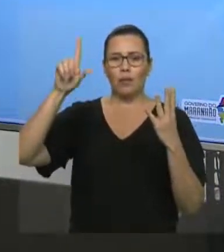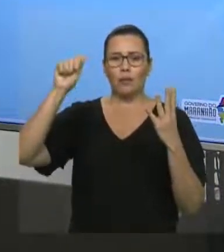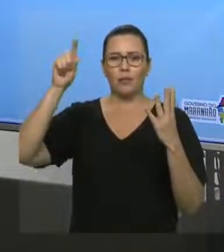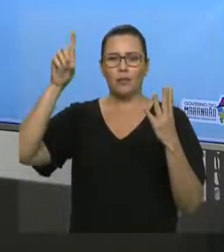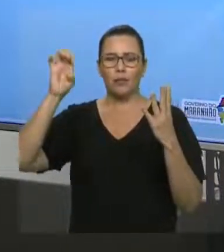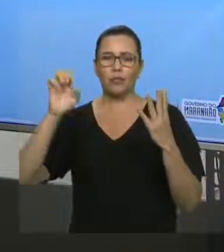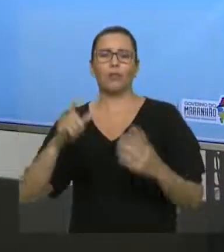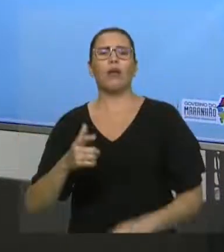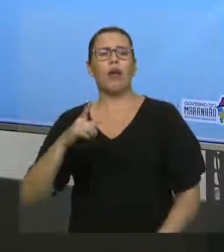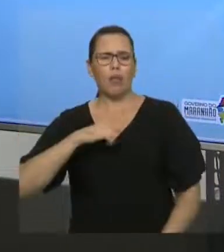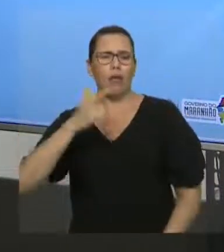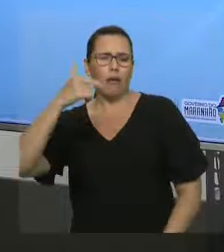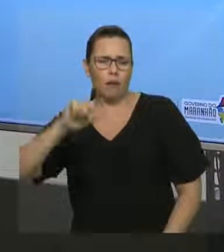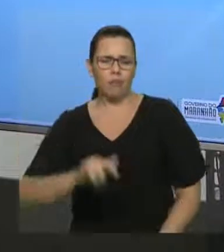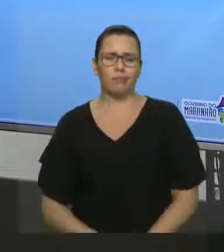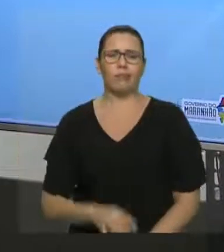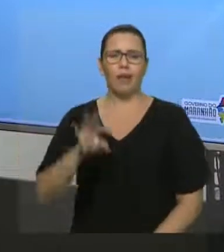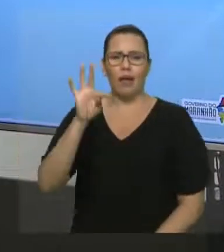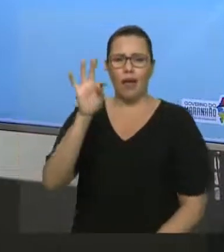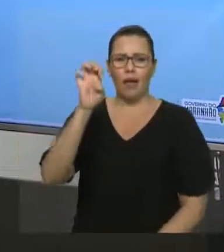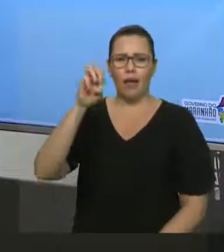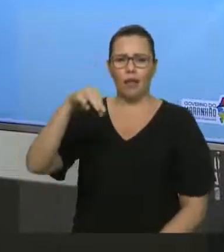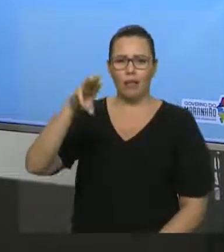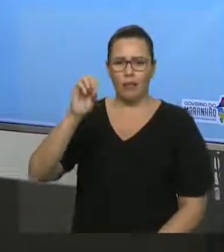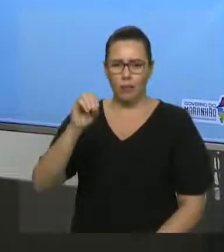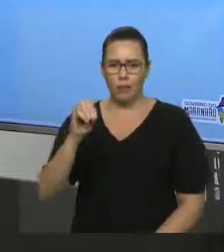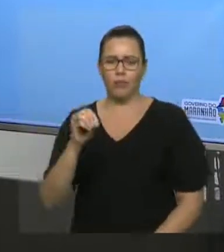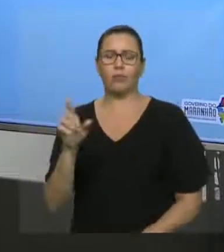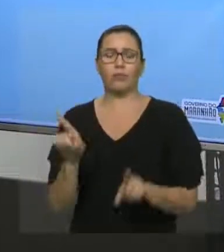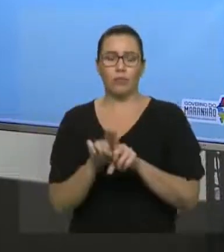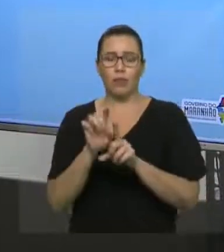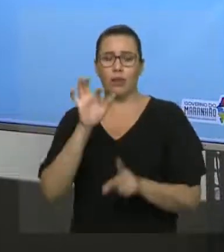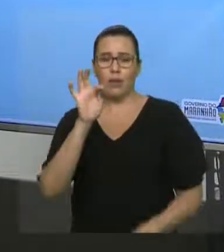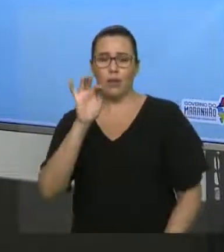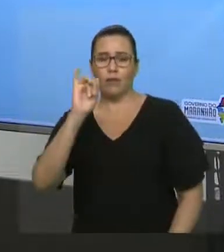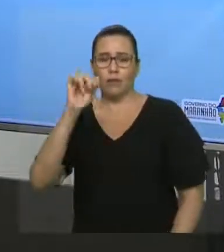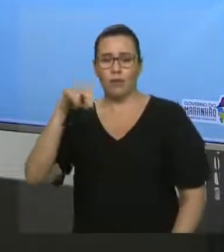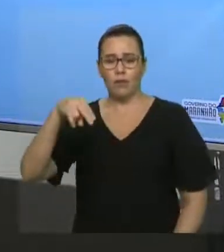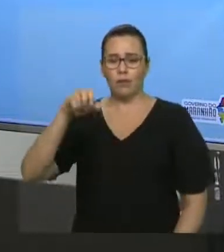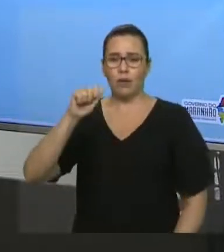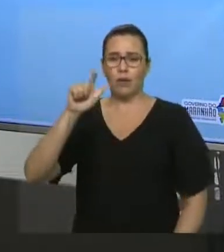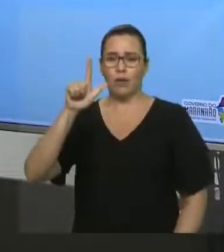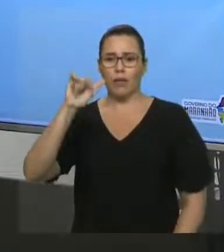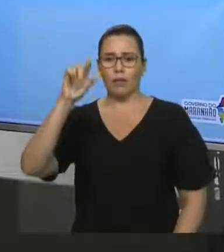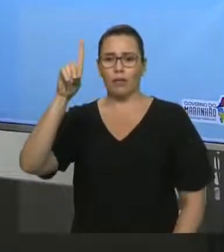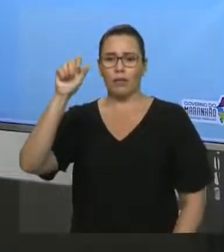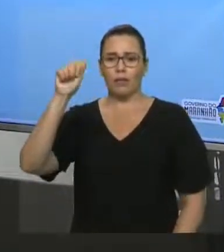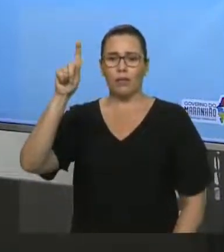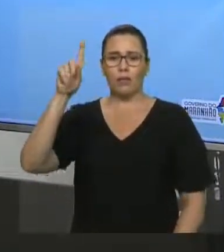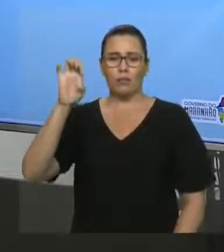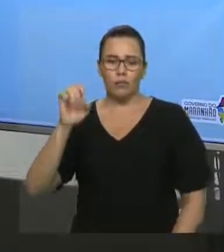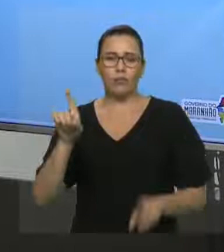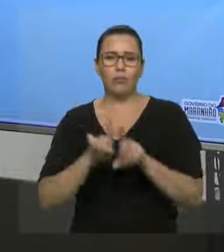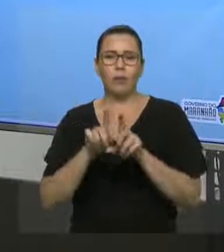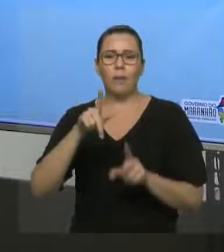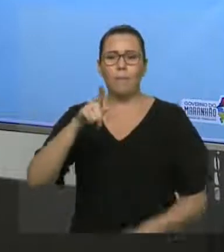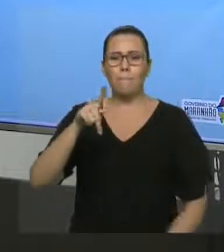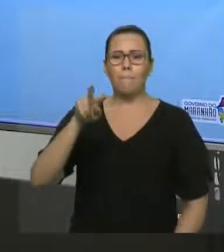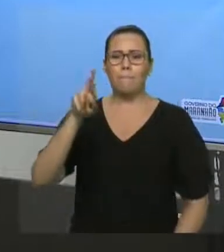finalidade e proporção, certo? São nove, portanto, as orações